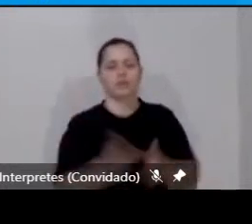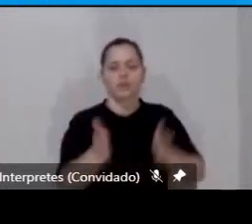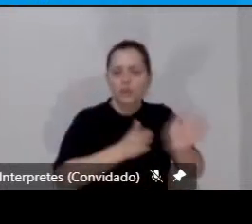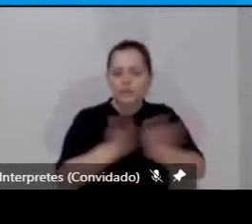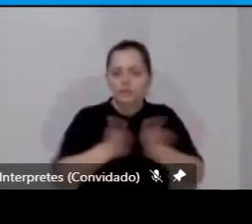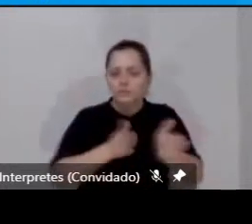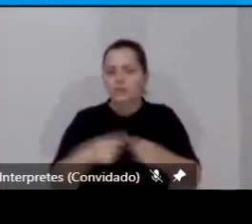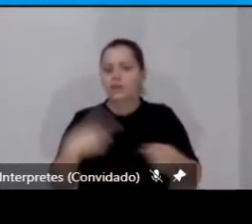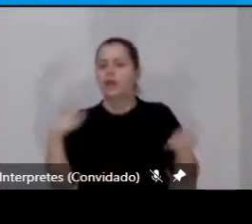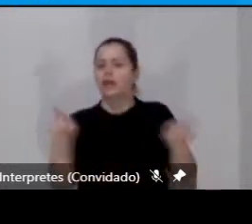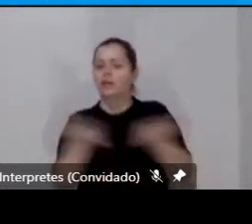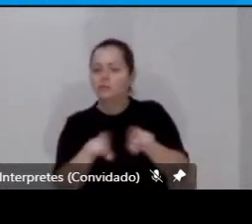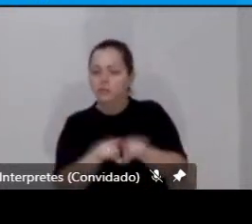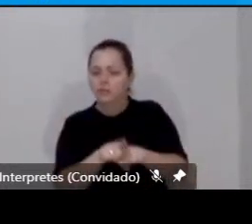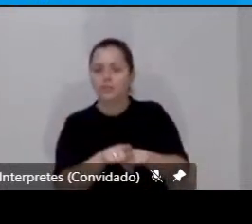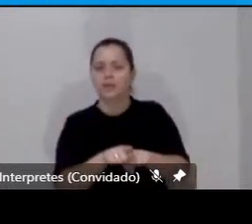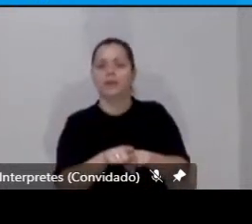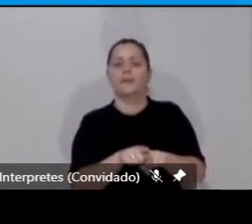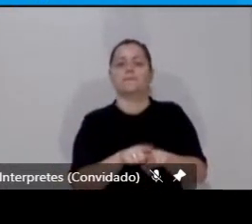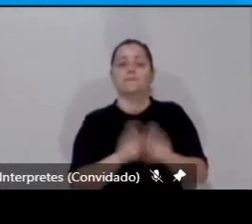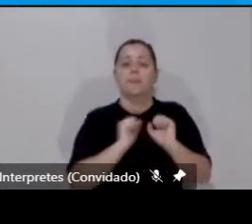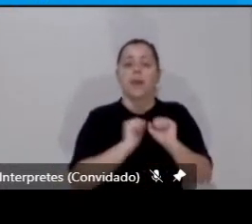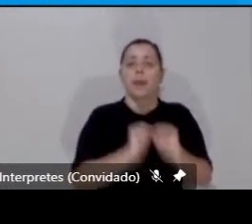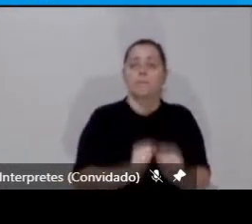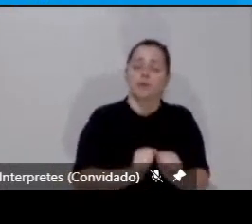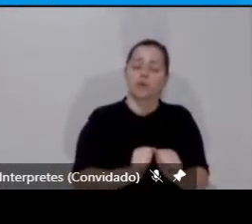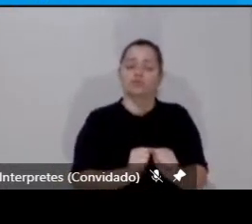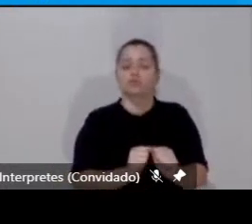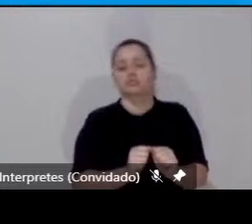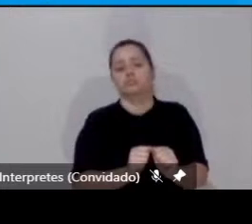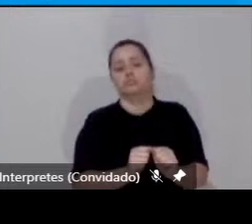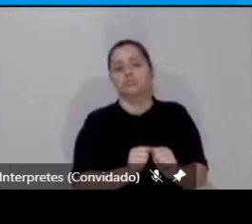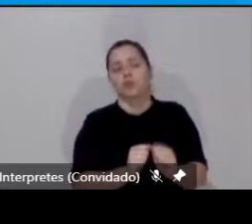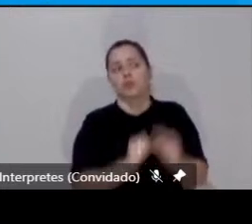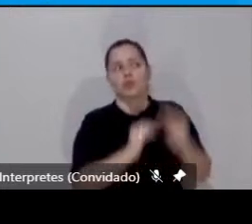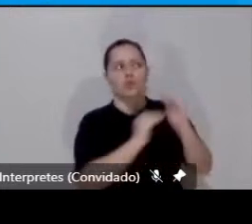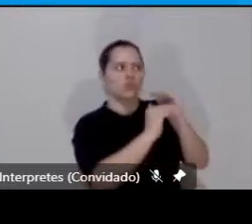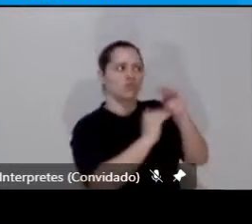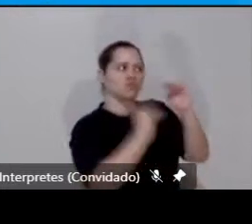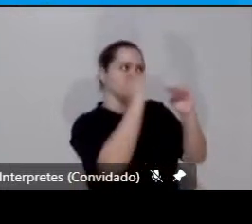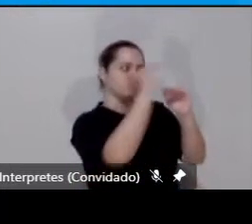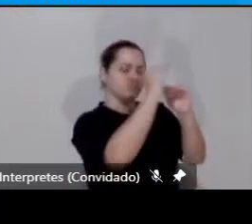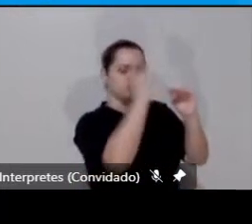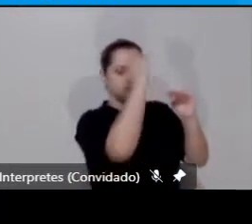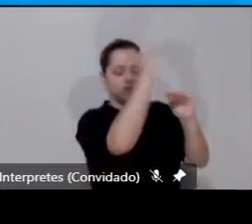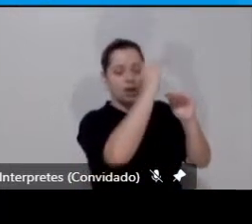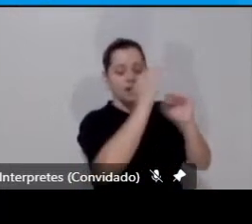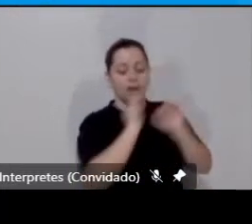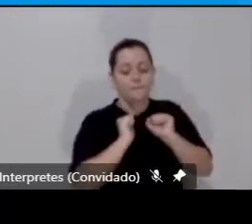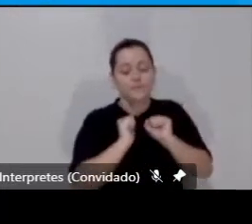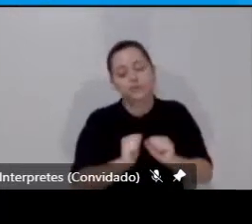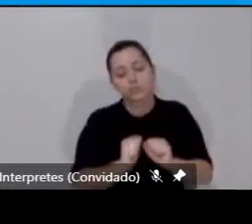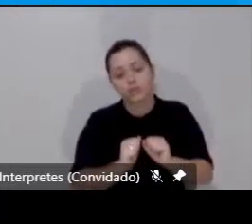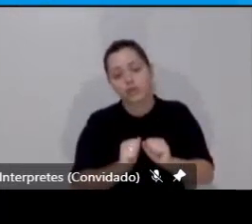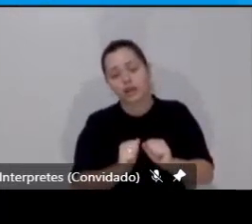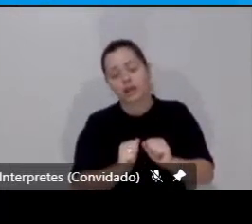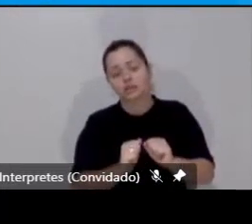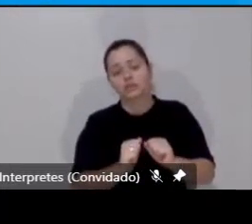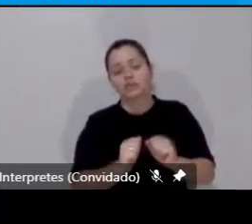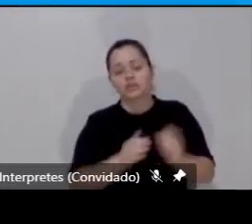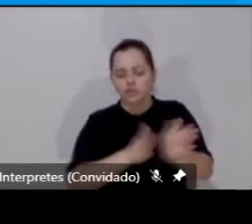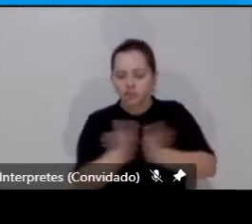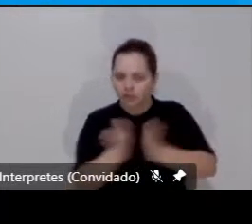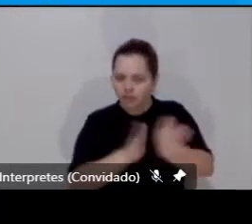pode ser medida tanto pela possibilidade de acesso